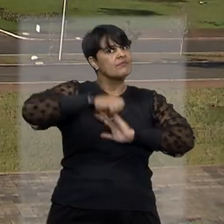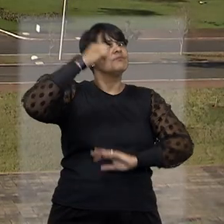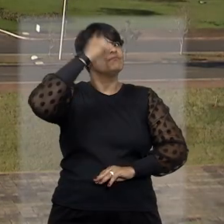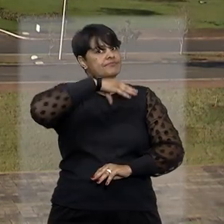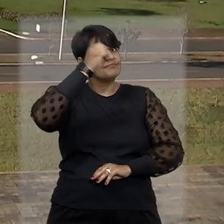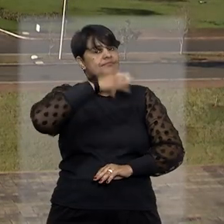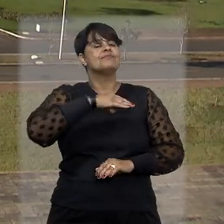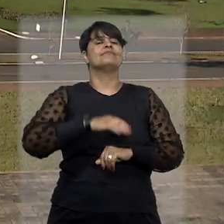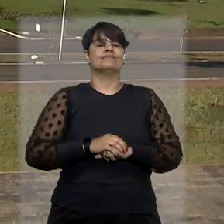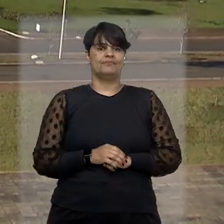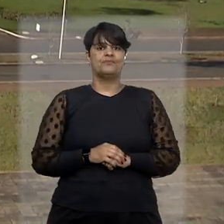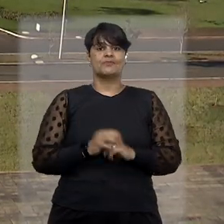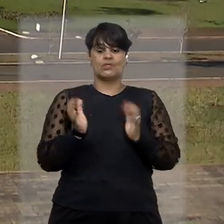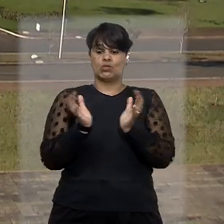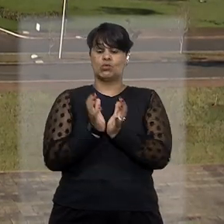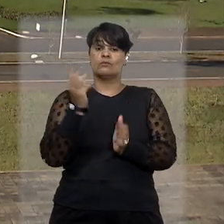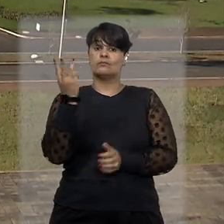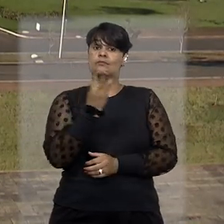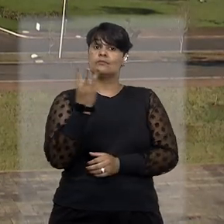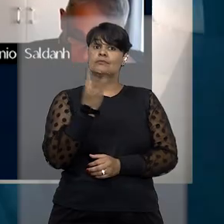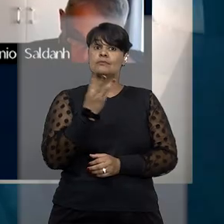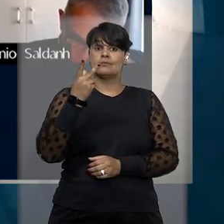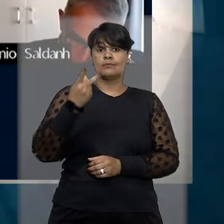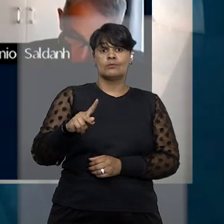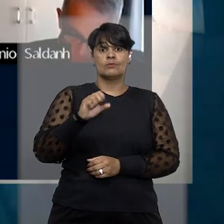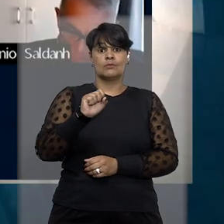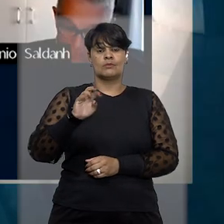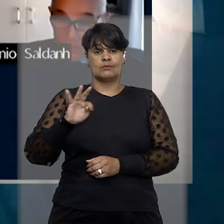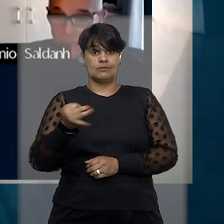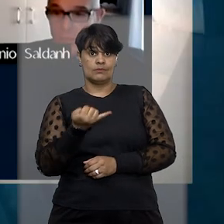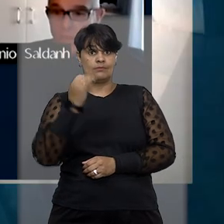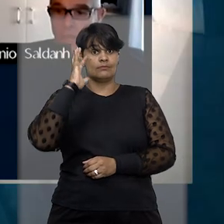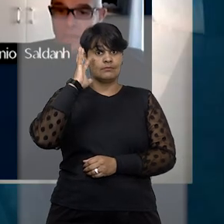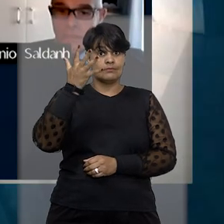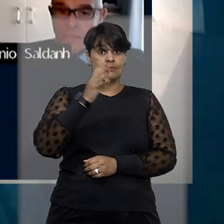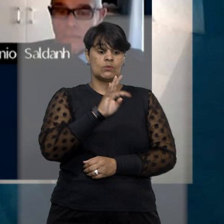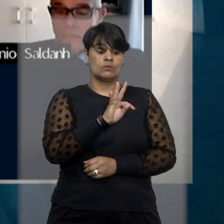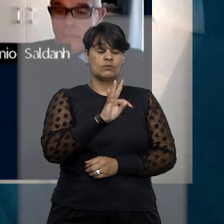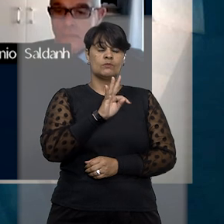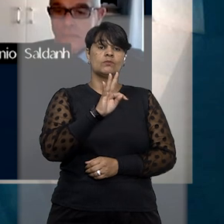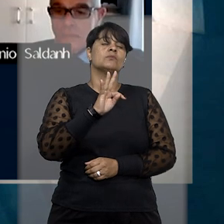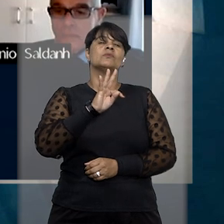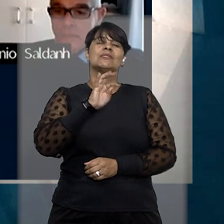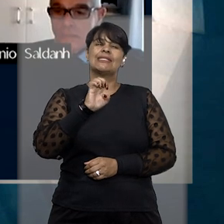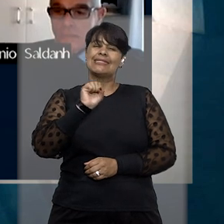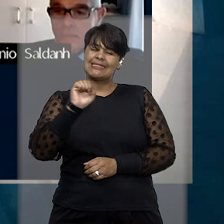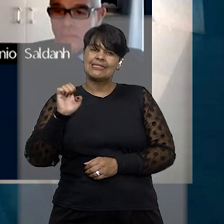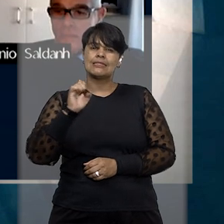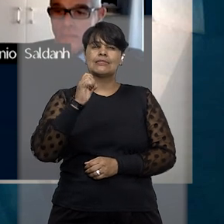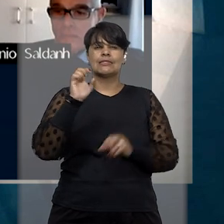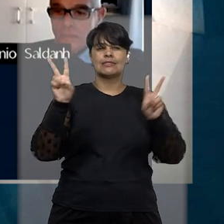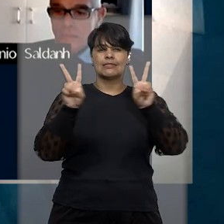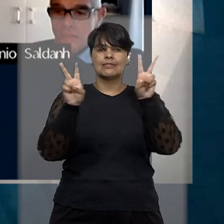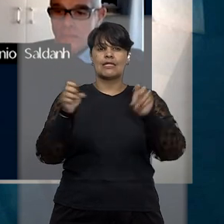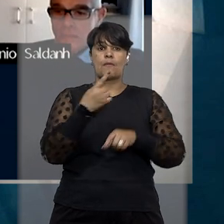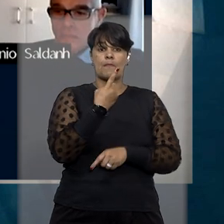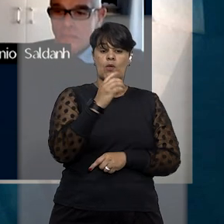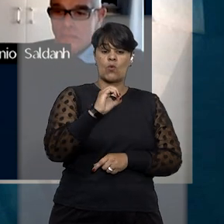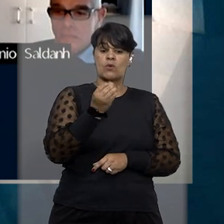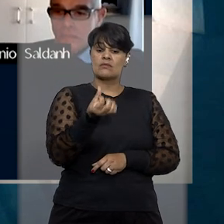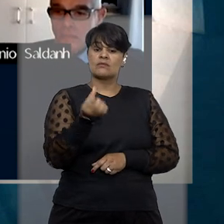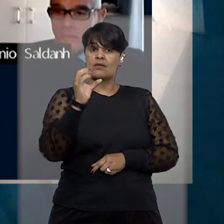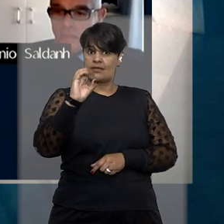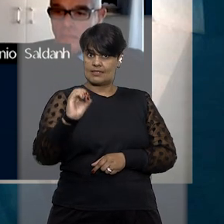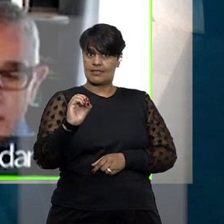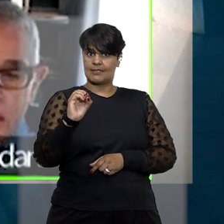Foi o que definiu a terceira sessão do STJ ao julgar o tema 1060 sob o rito dos recursos repetitivos.